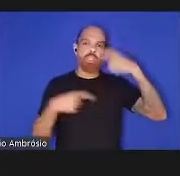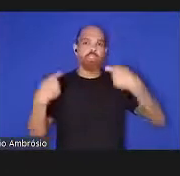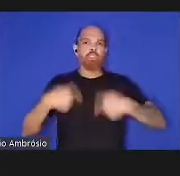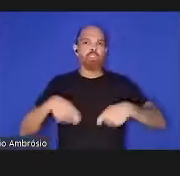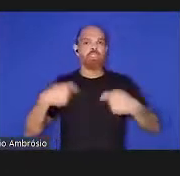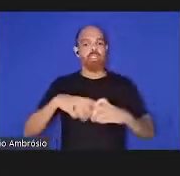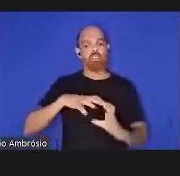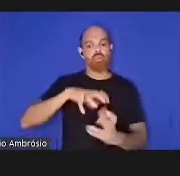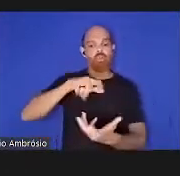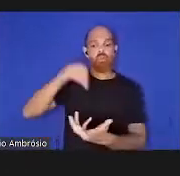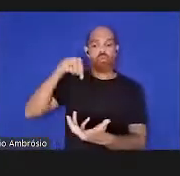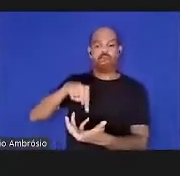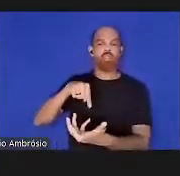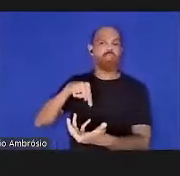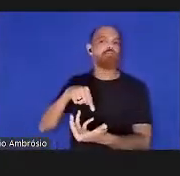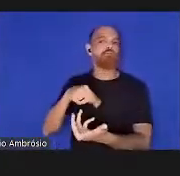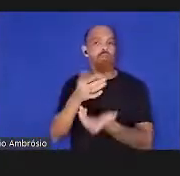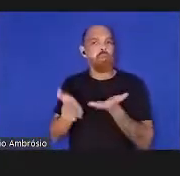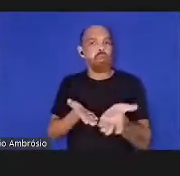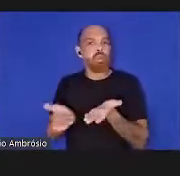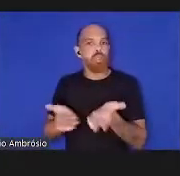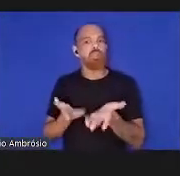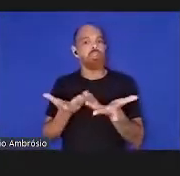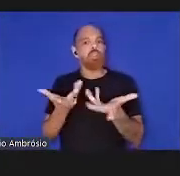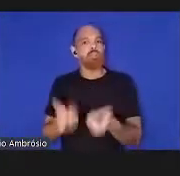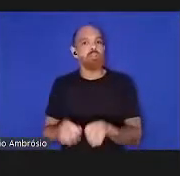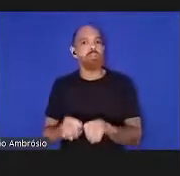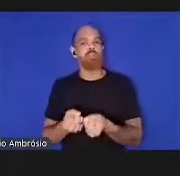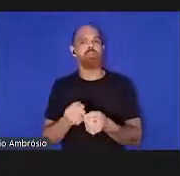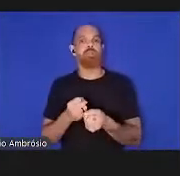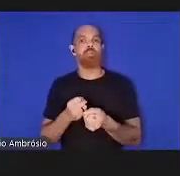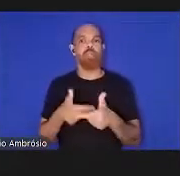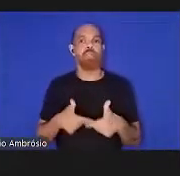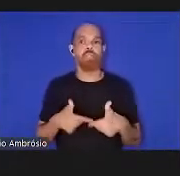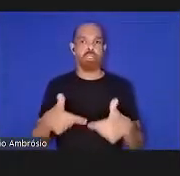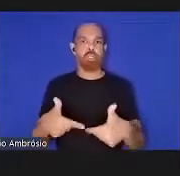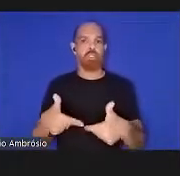como as abordagens que adotávamos para interagir com ele